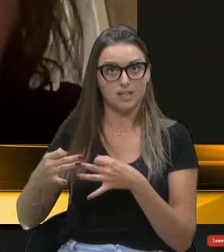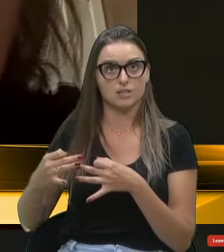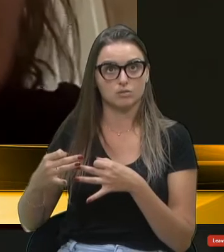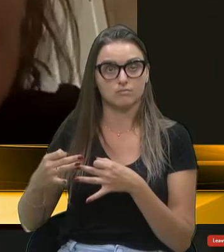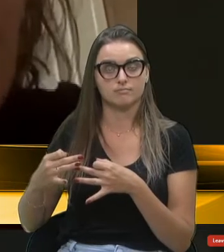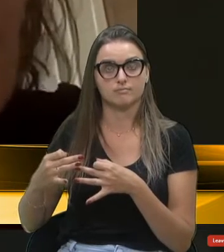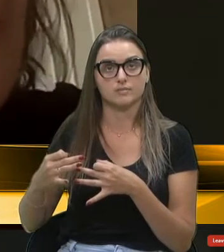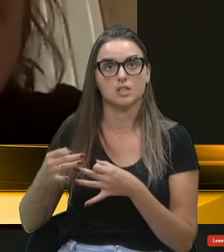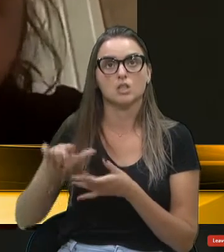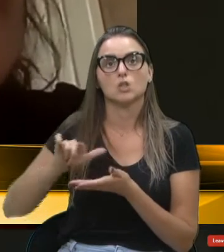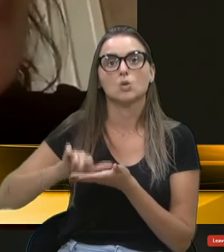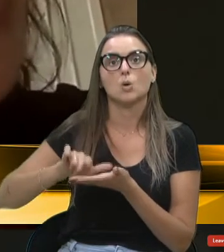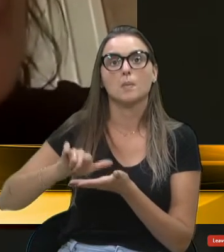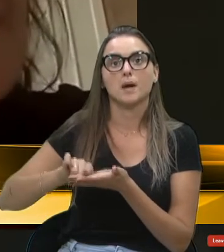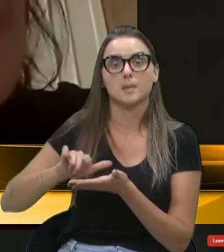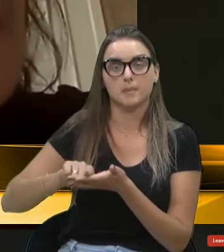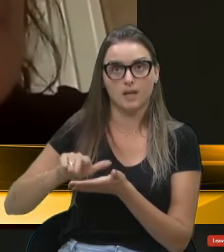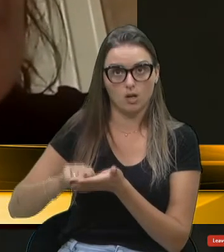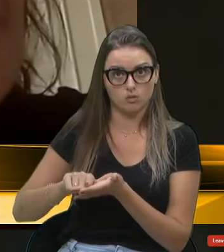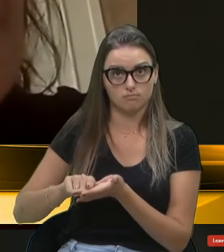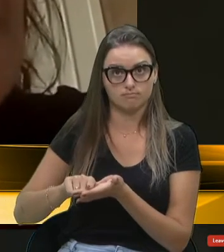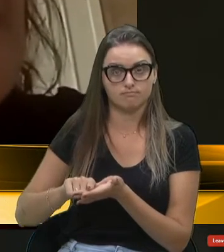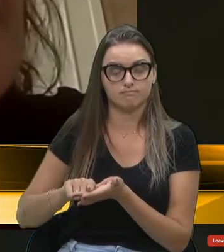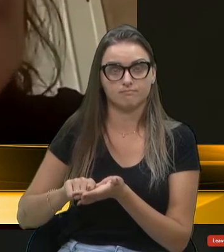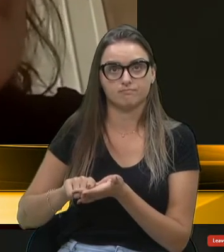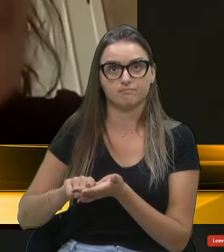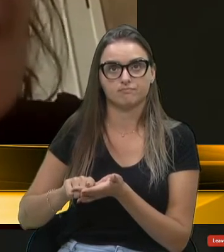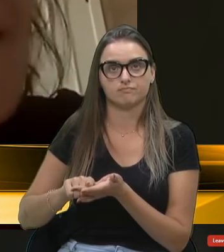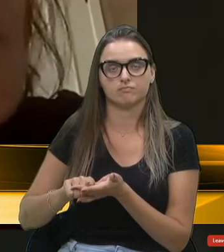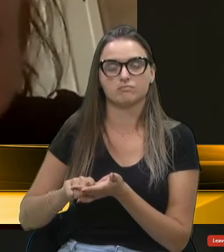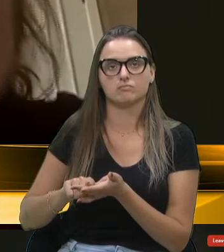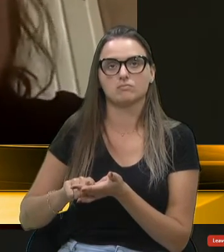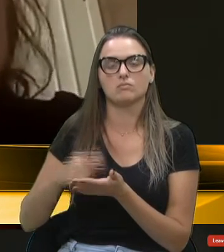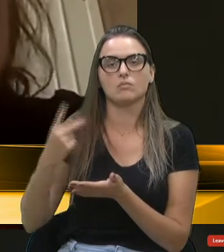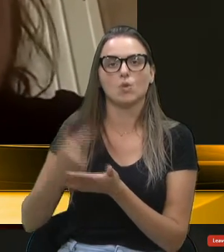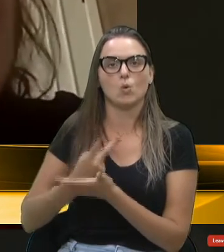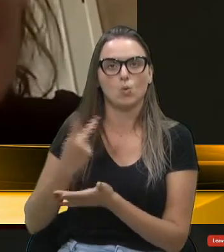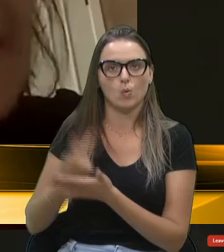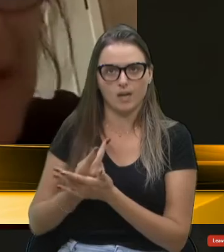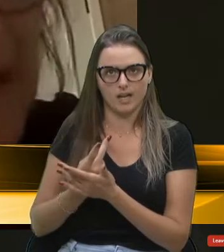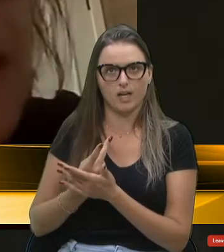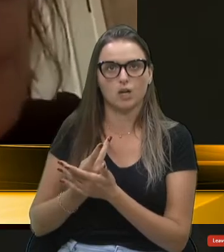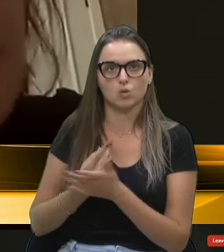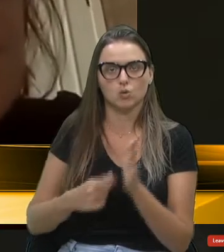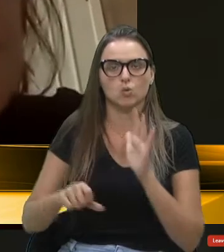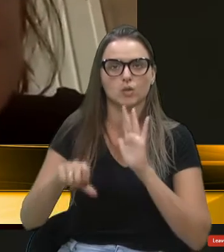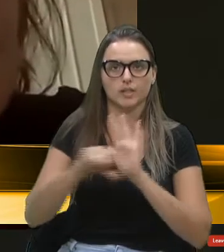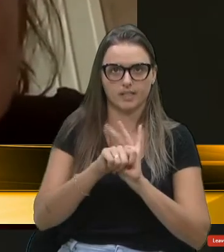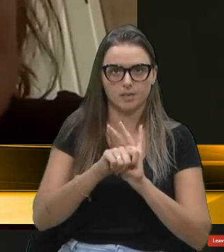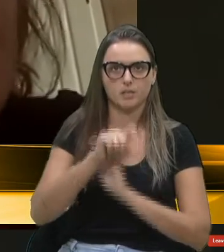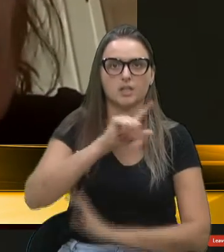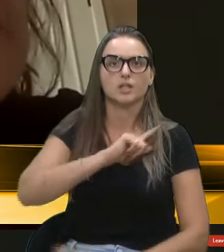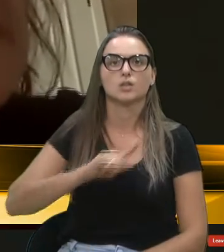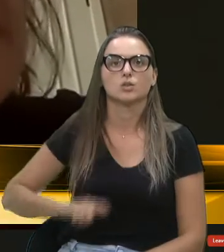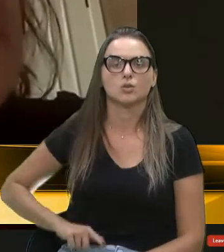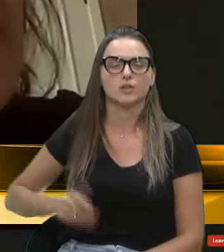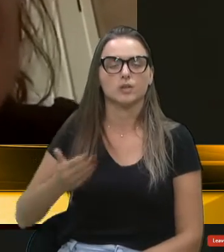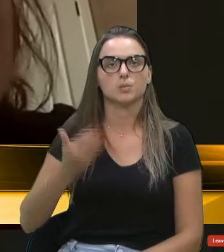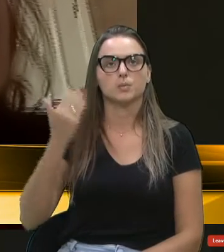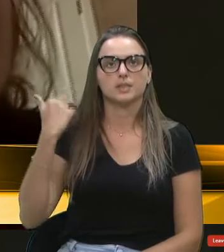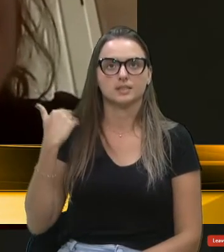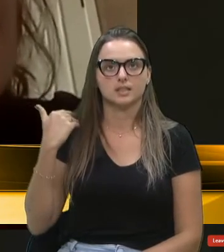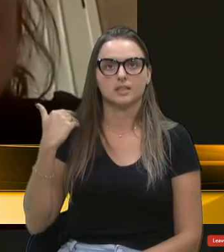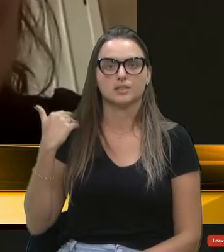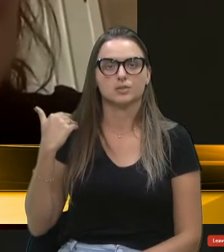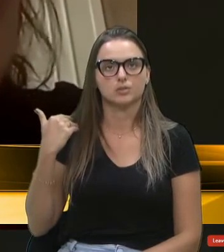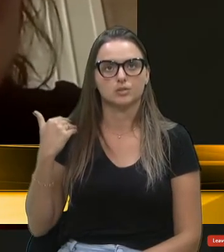dito no papel, de que esse erro, esse crime possa ser